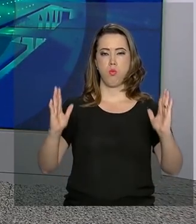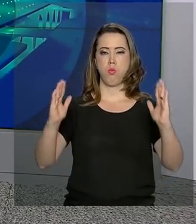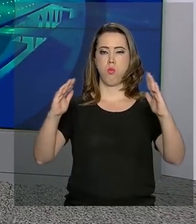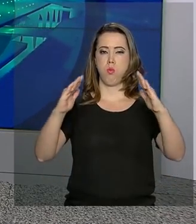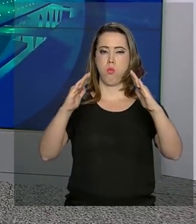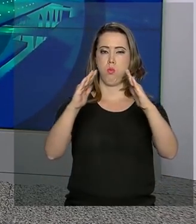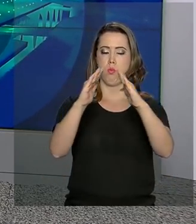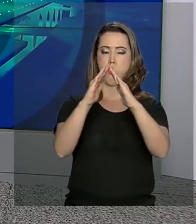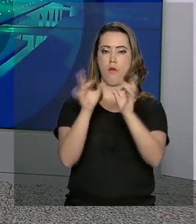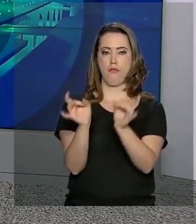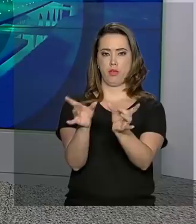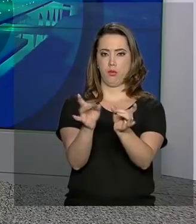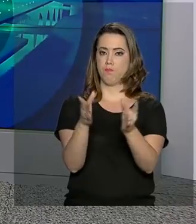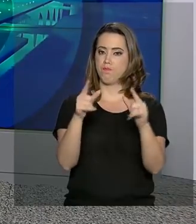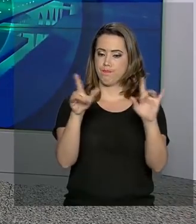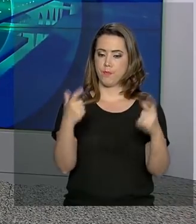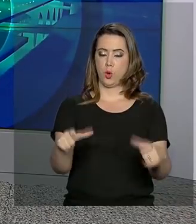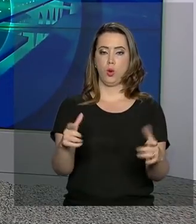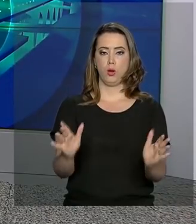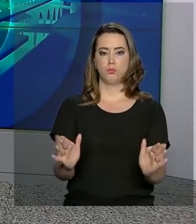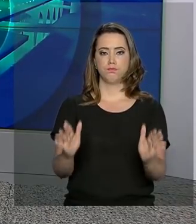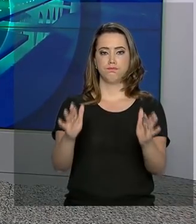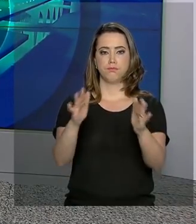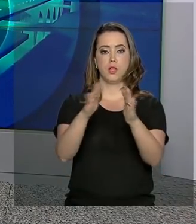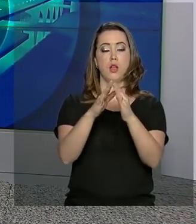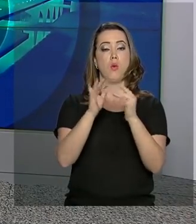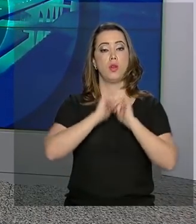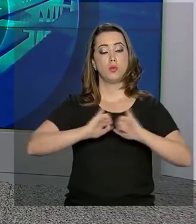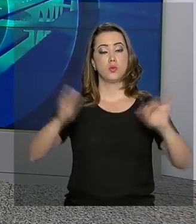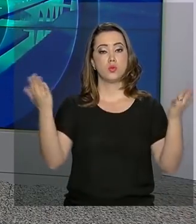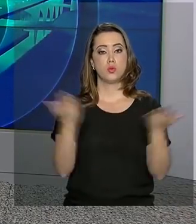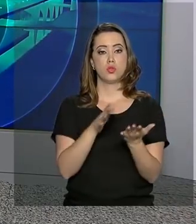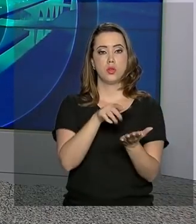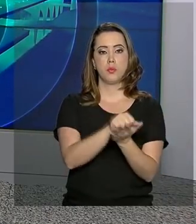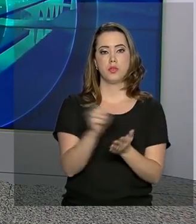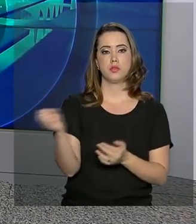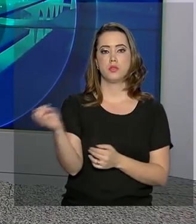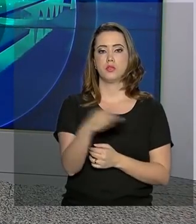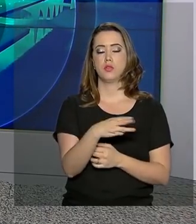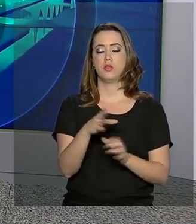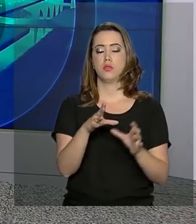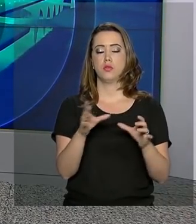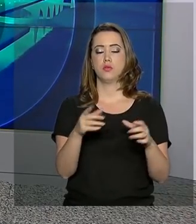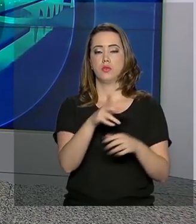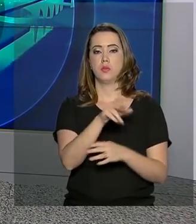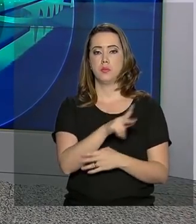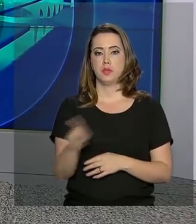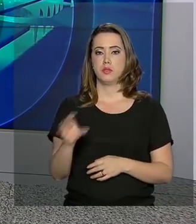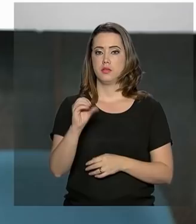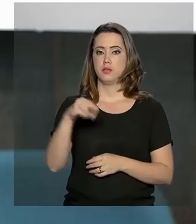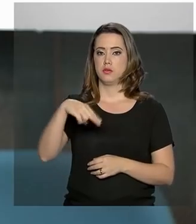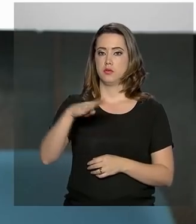armazéns. O anúncio foi feito hoje durante cerimônia de posse da nova diretoria da Conab.